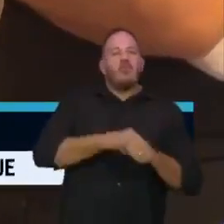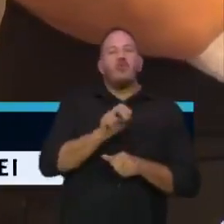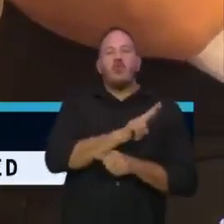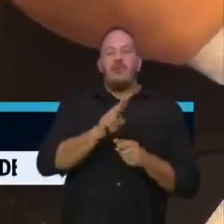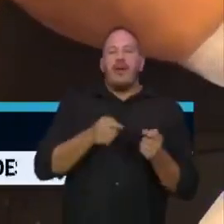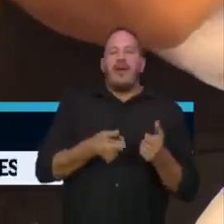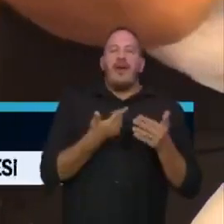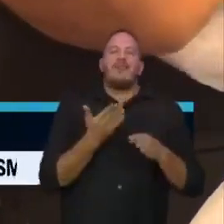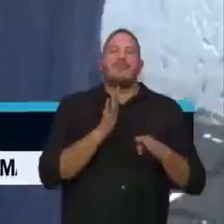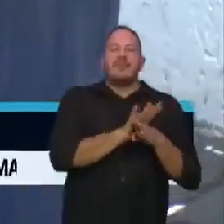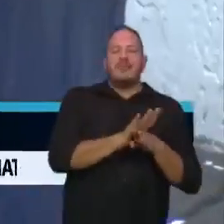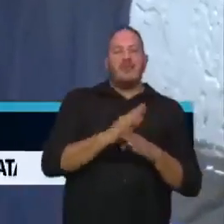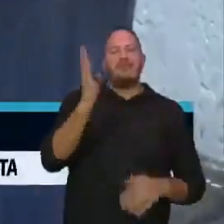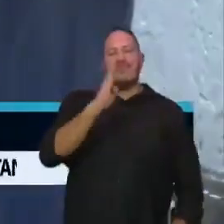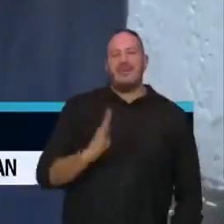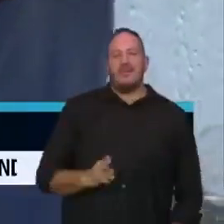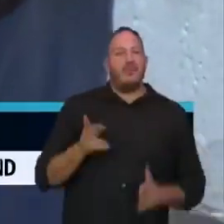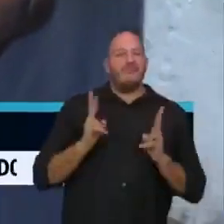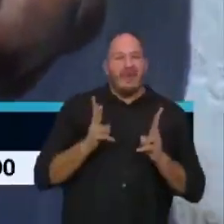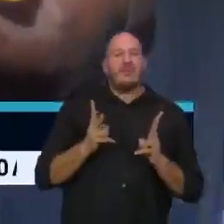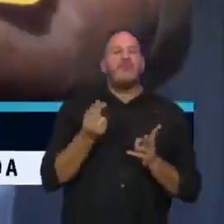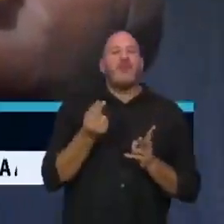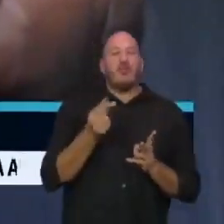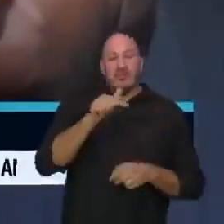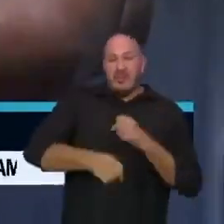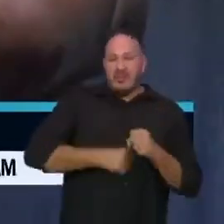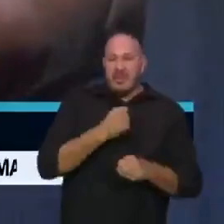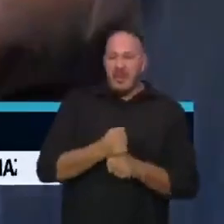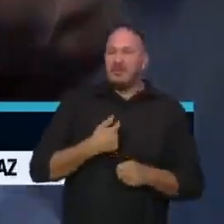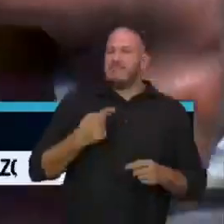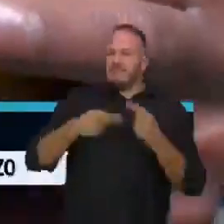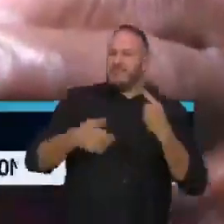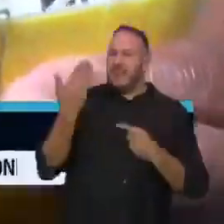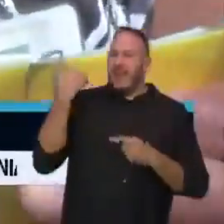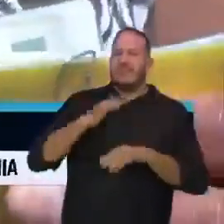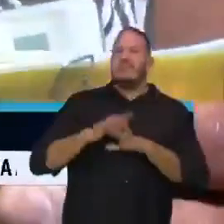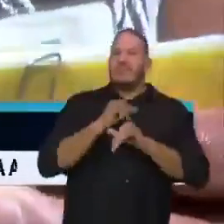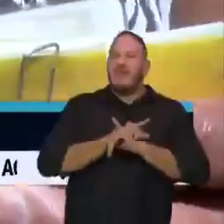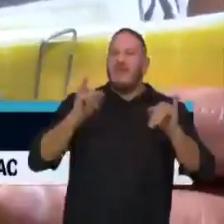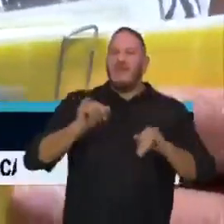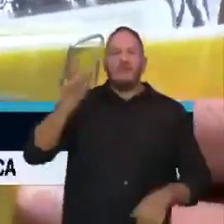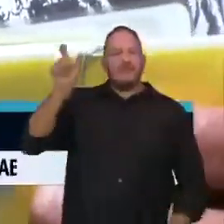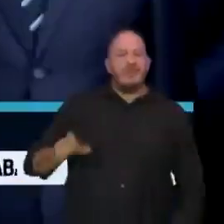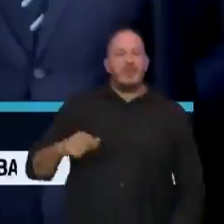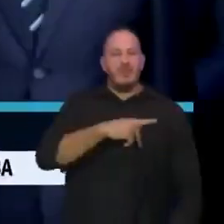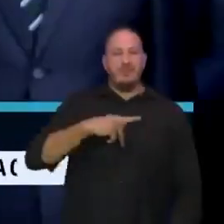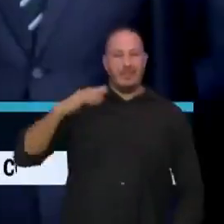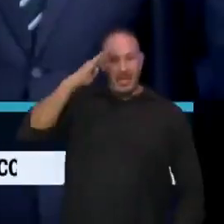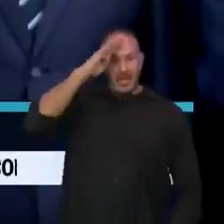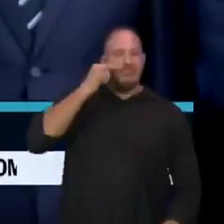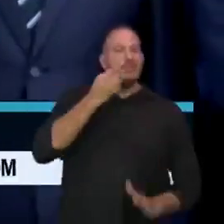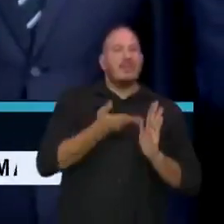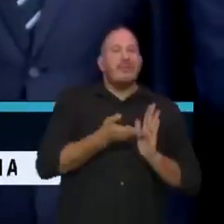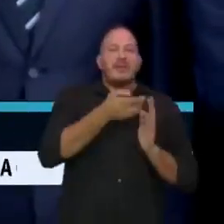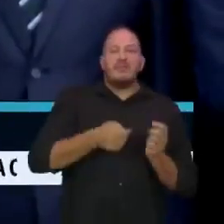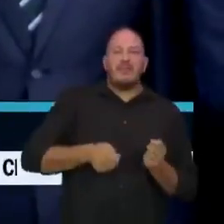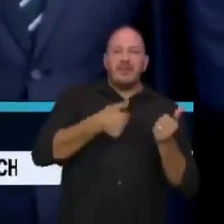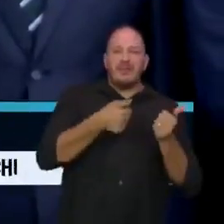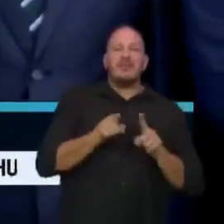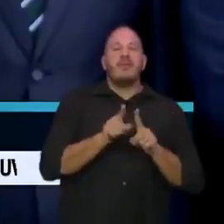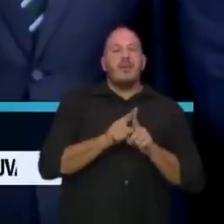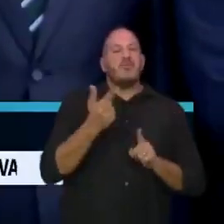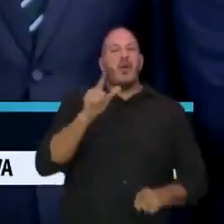Brasil, mesmo valor deste ano. O que contraria anúncio feito pelo presidente de aumento do benefício. Outra